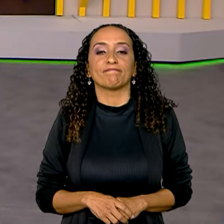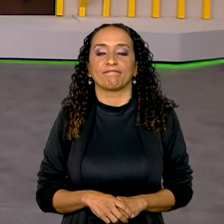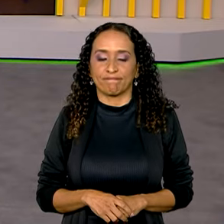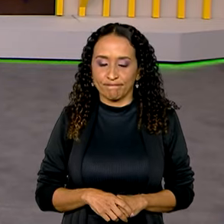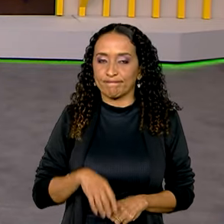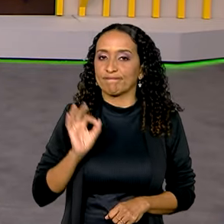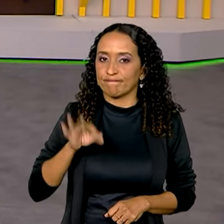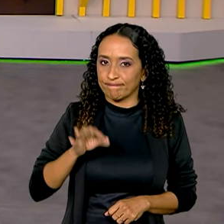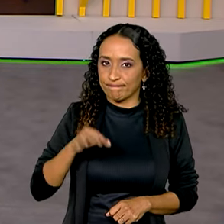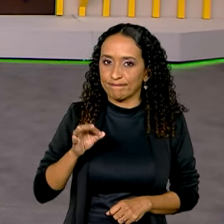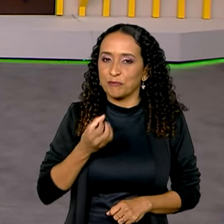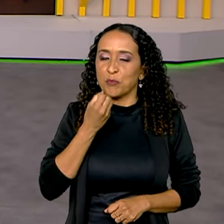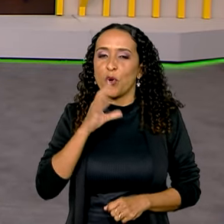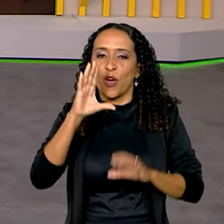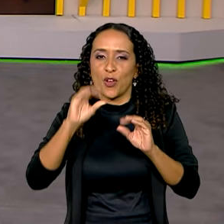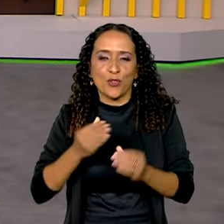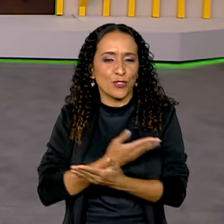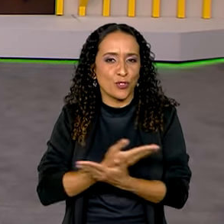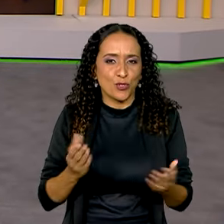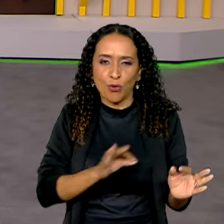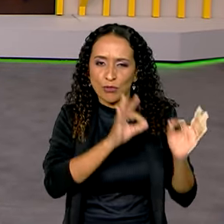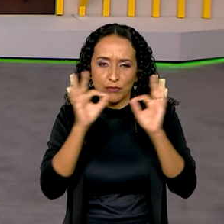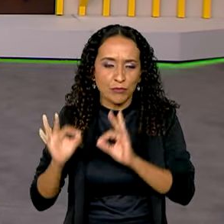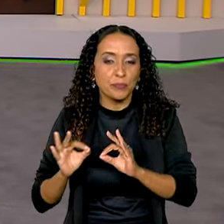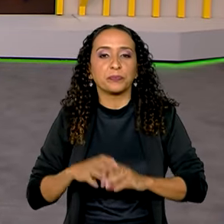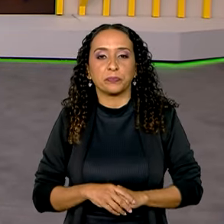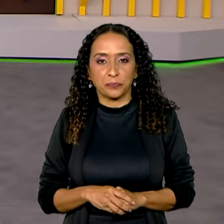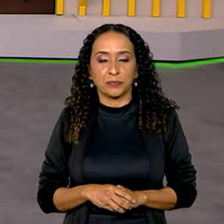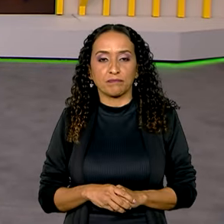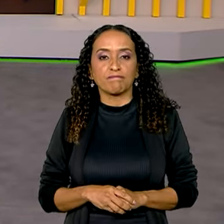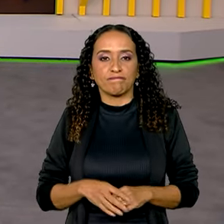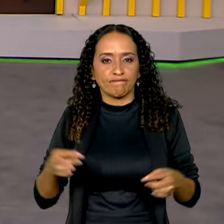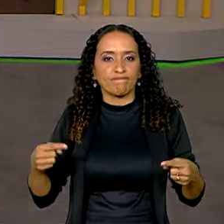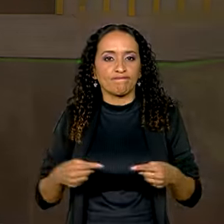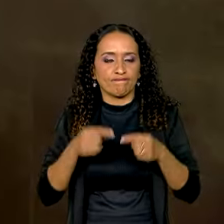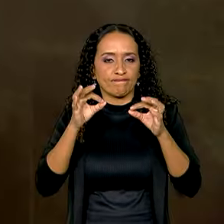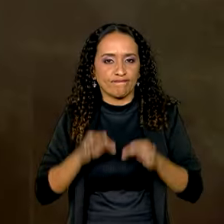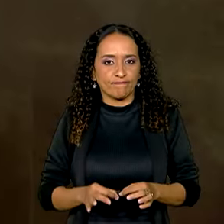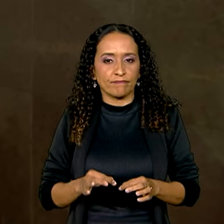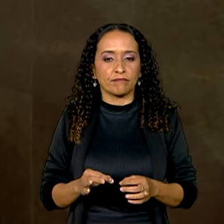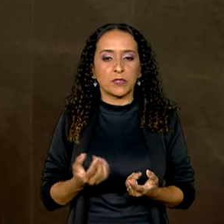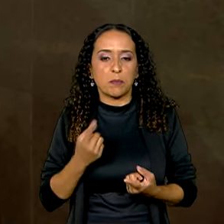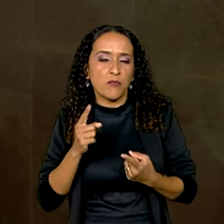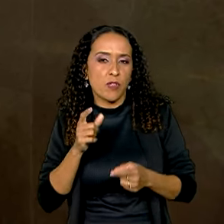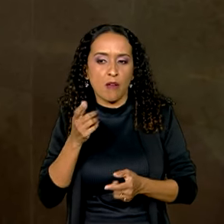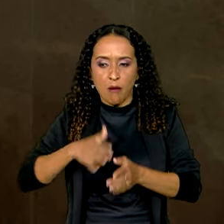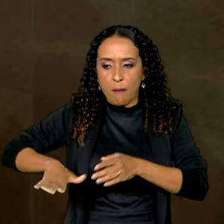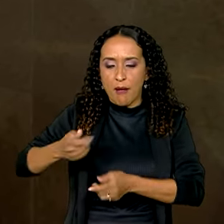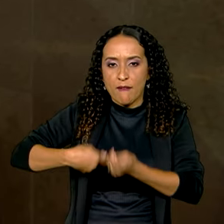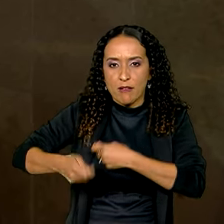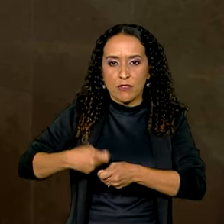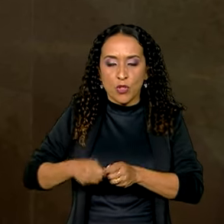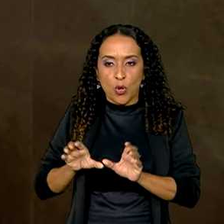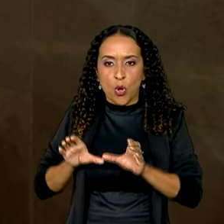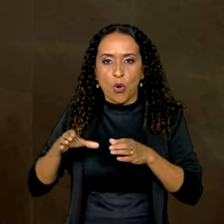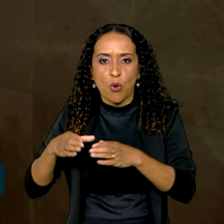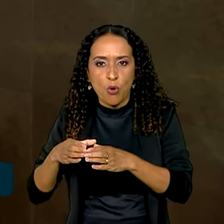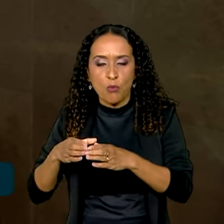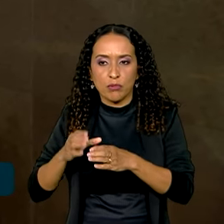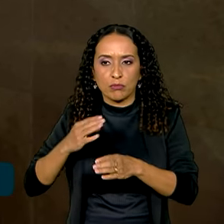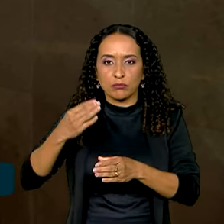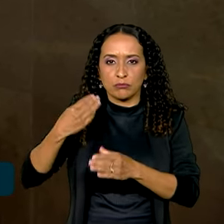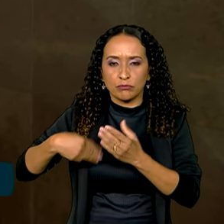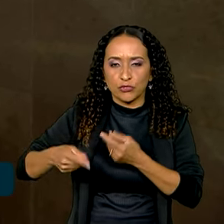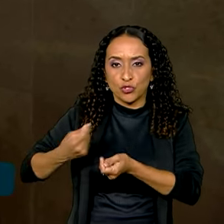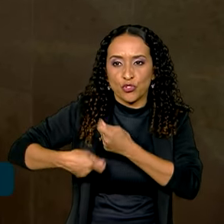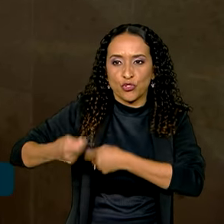Exatamente, Carol. Boa noite a você, boa noite a todos que nos assistem. Confirmando a previsão do mercado financeiro, o Comitê de Política Monetária do Banco